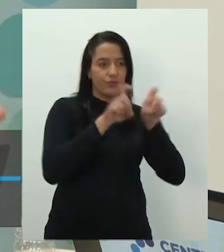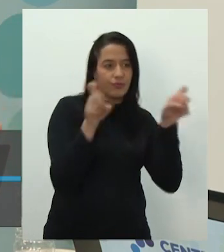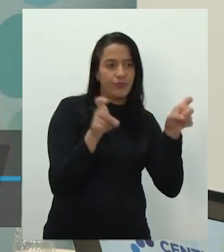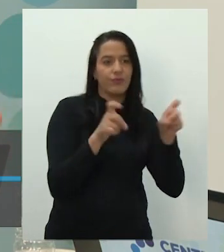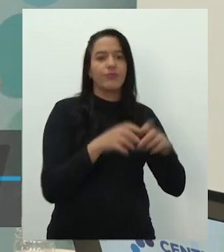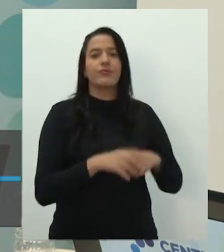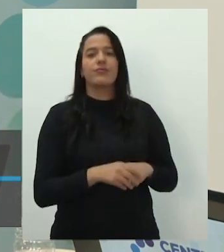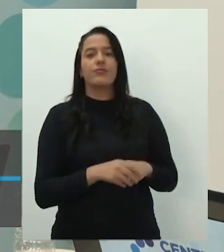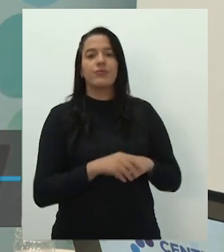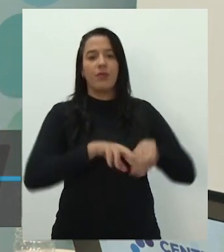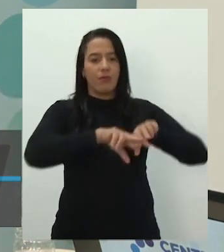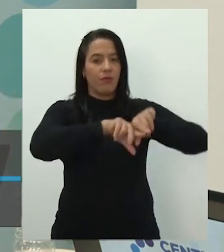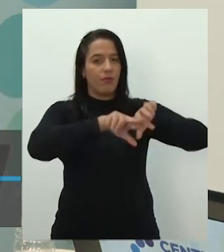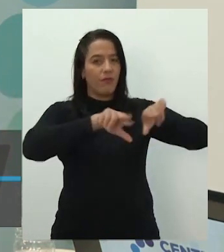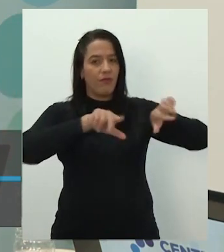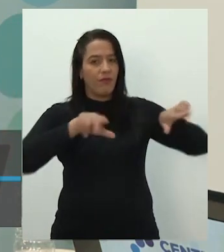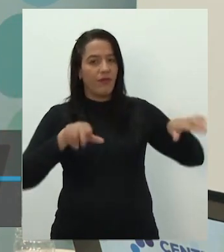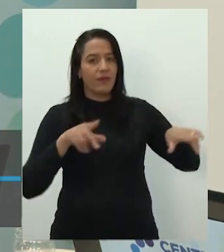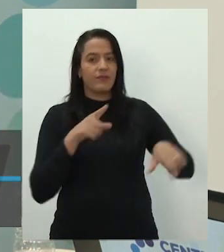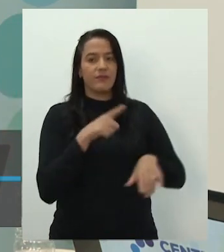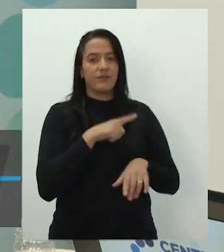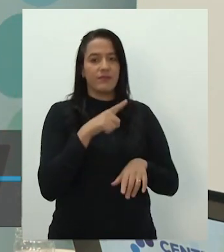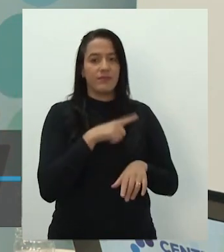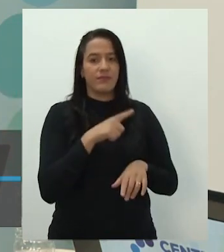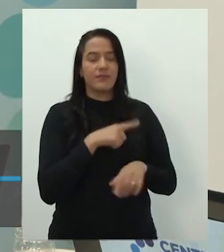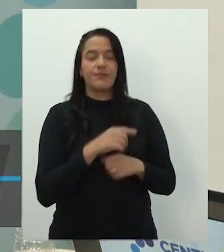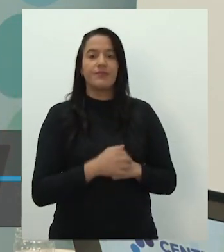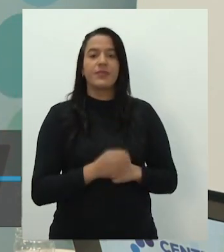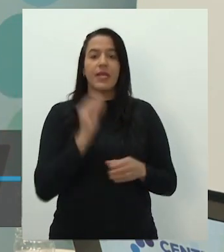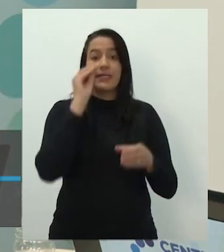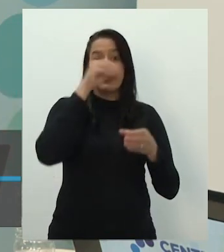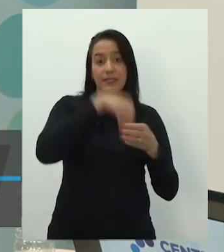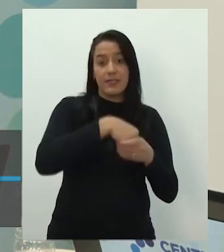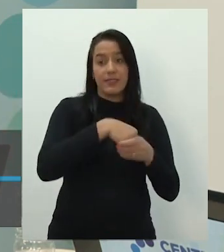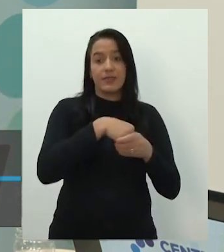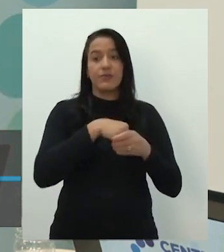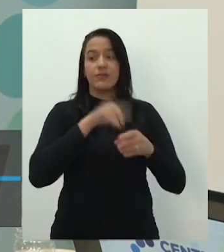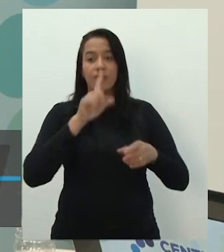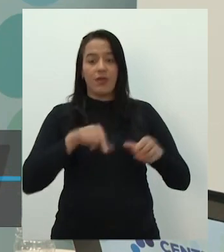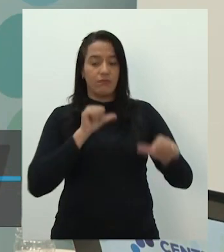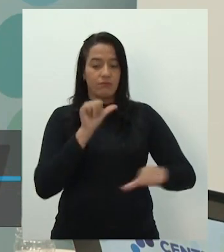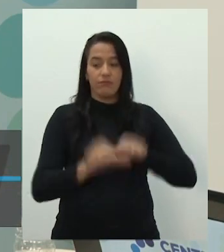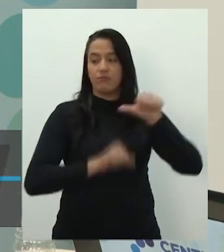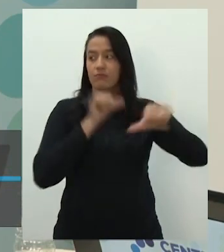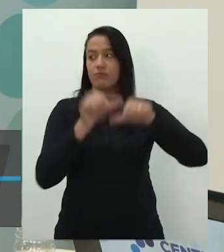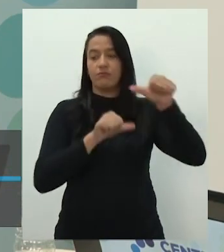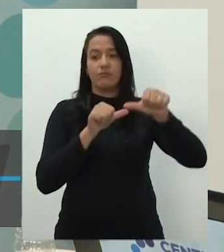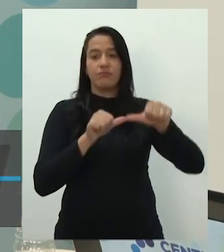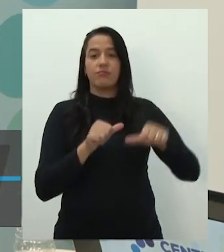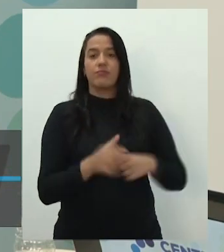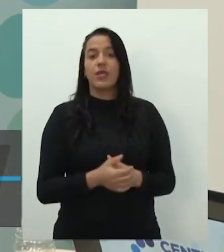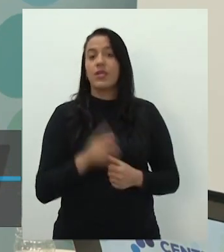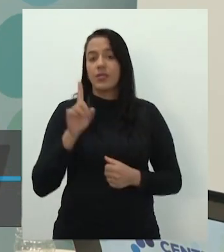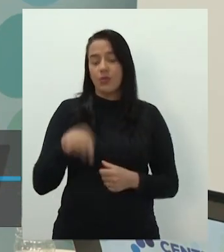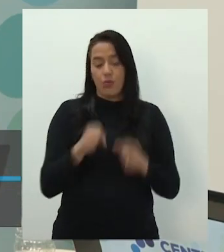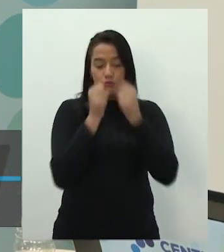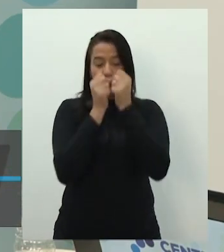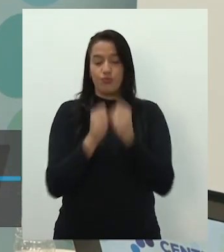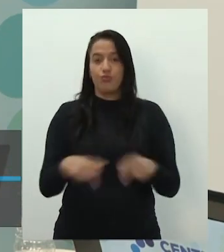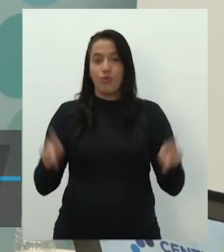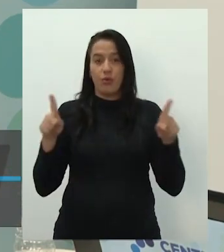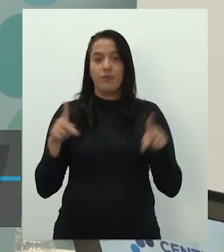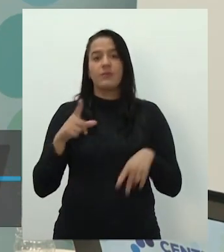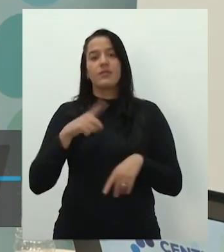seria a tipologia. As especialidades lá dentro são os gêneros. É igual no shopping center. No shopping center você tem loja,